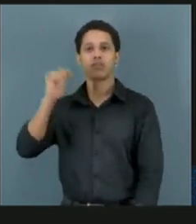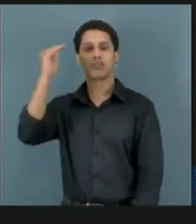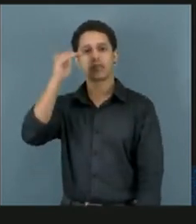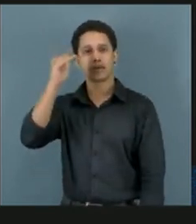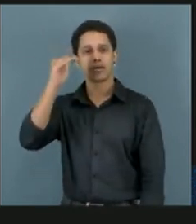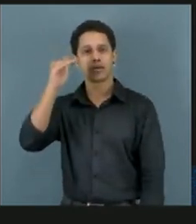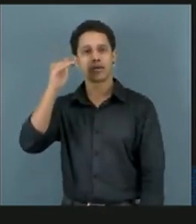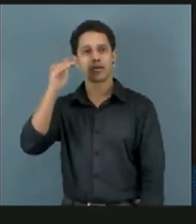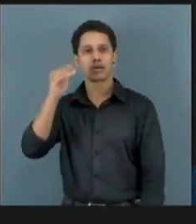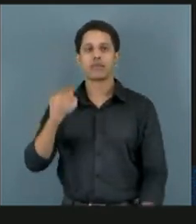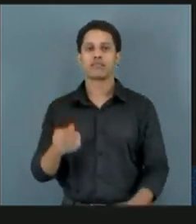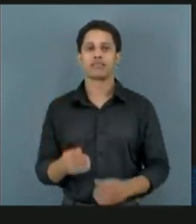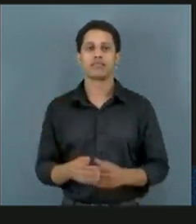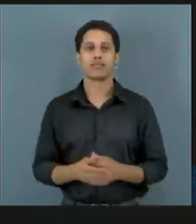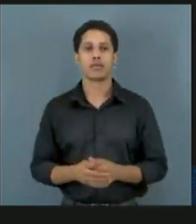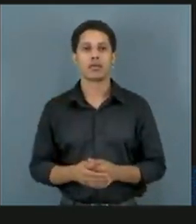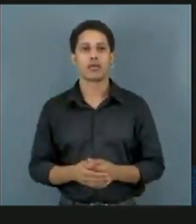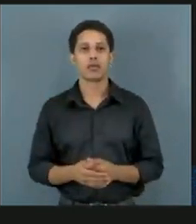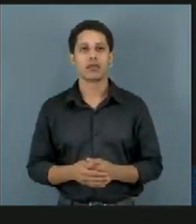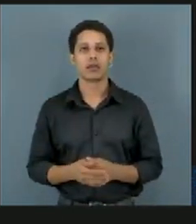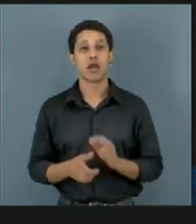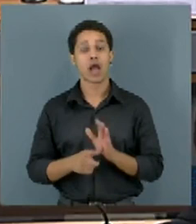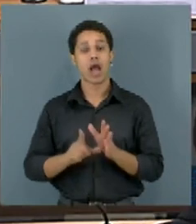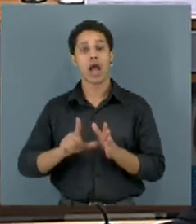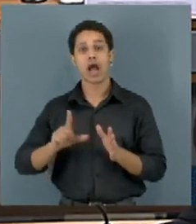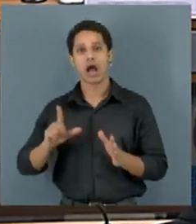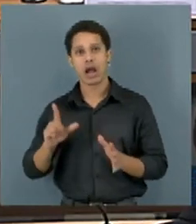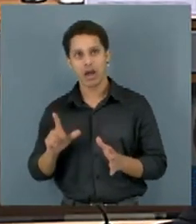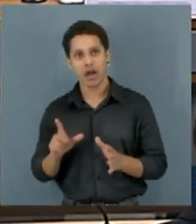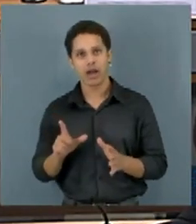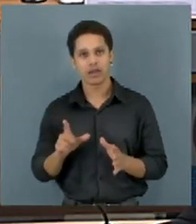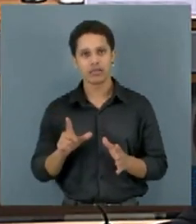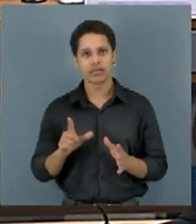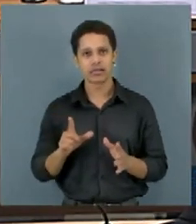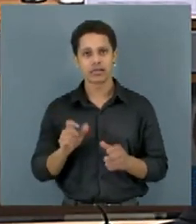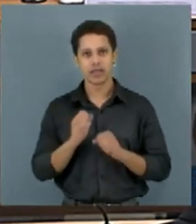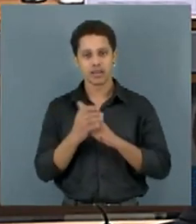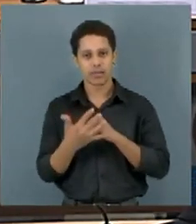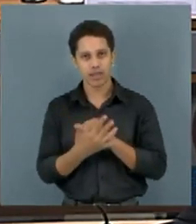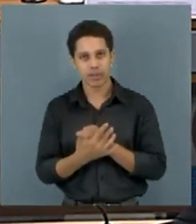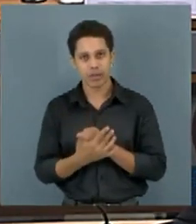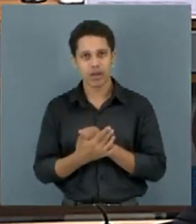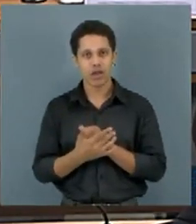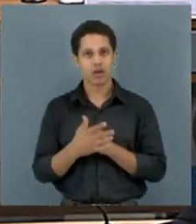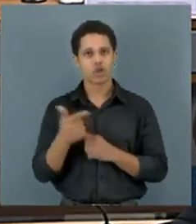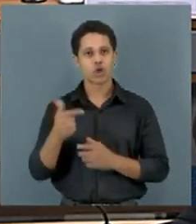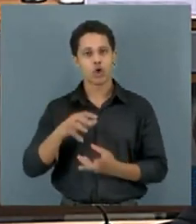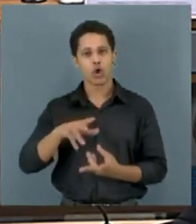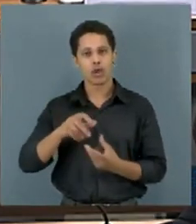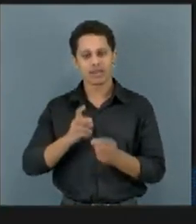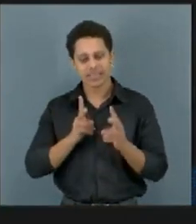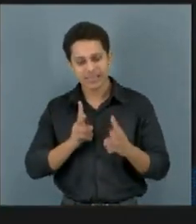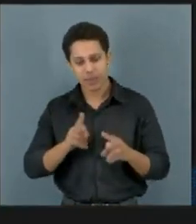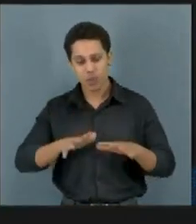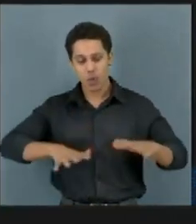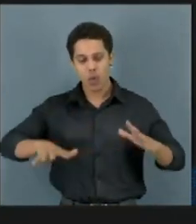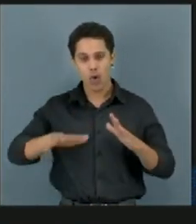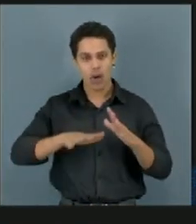9,3%. Antes da pandemia, nós éramos o segundo lugar no mundo, percentualmente, o de doenças,